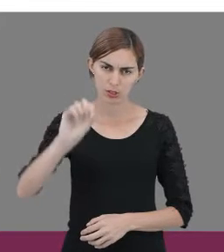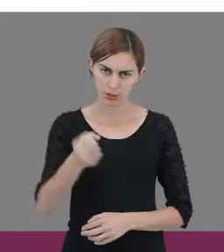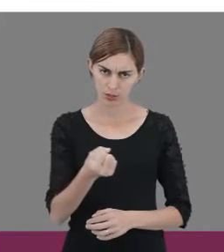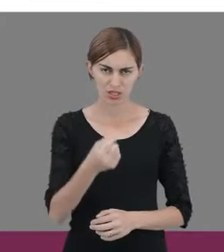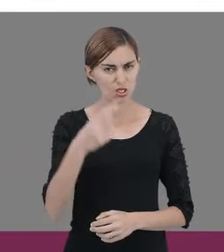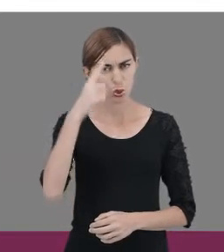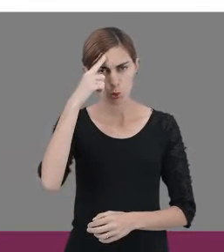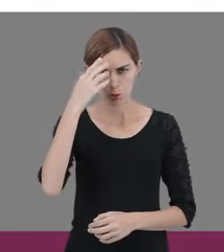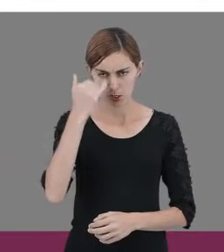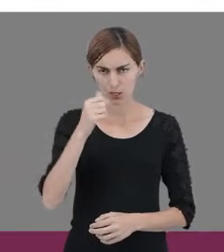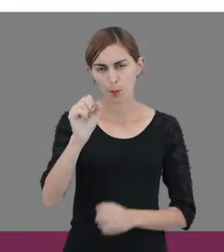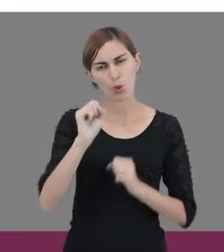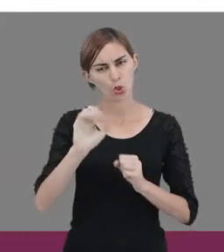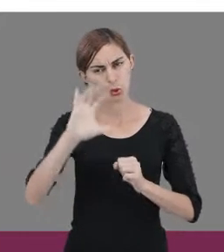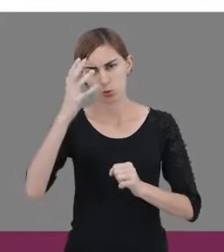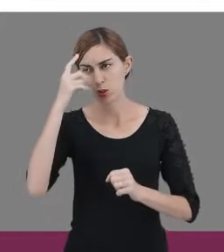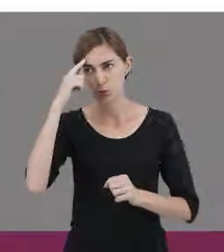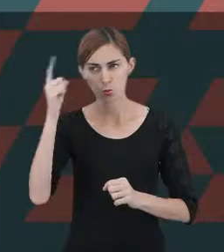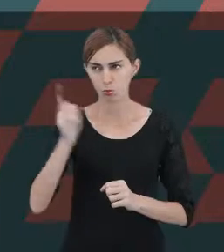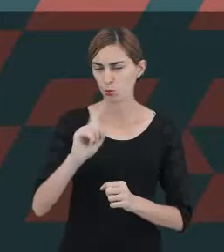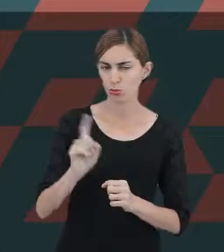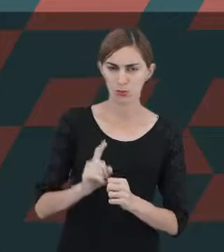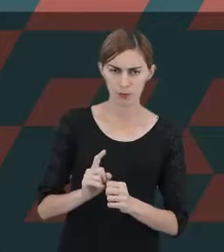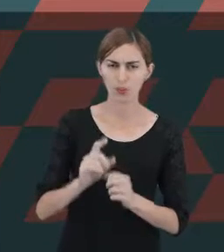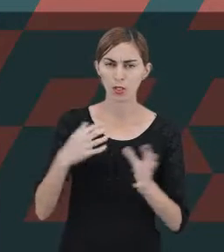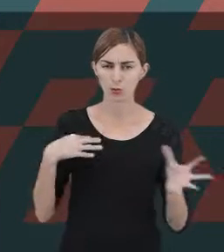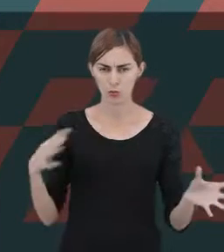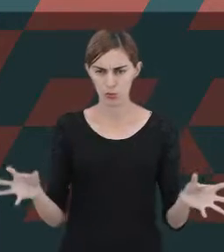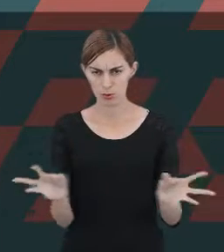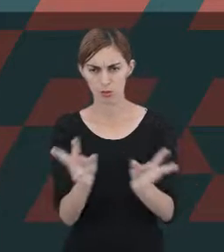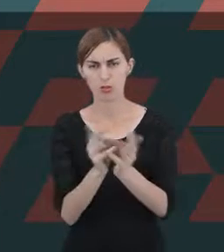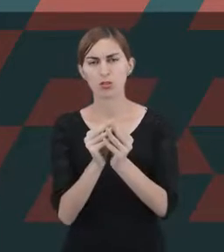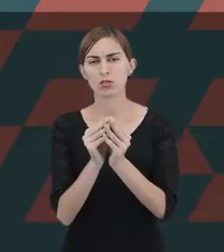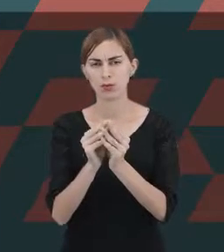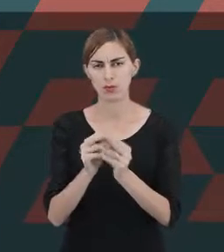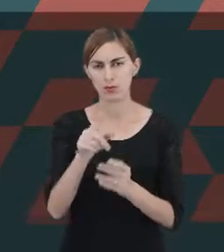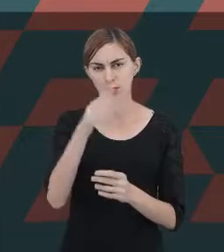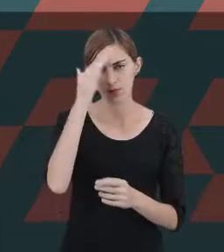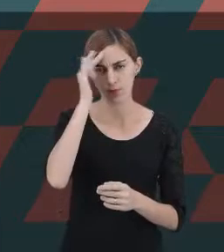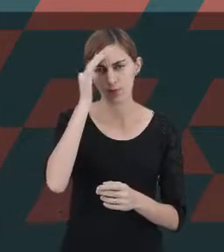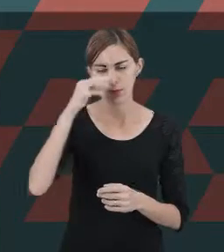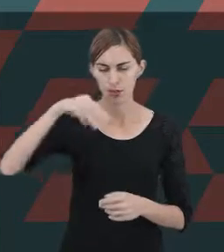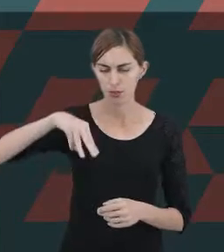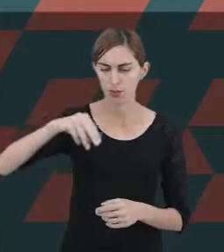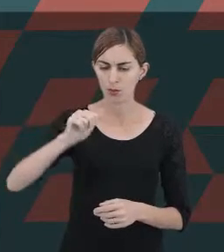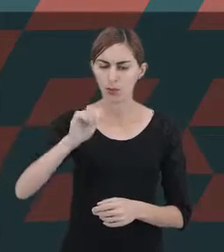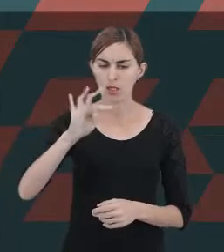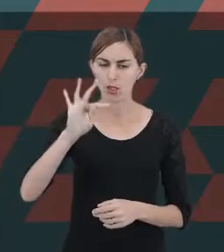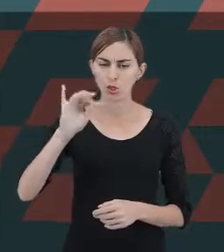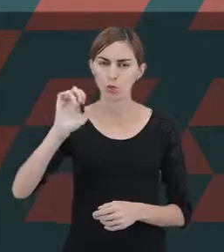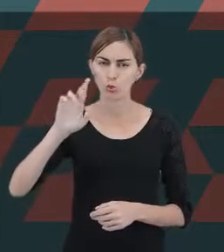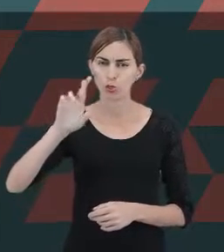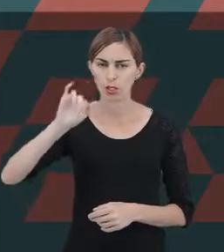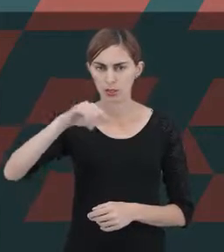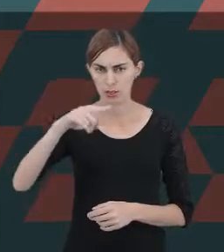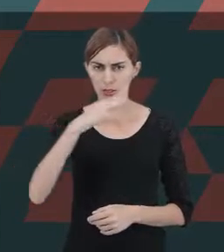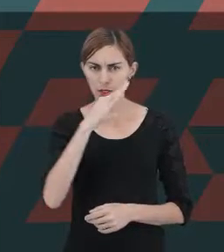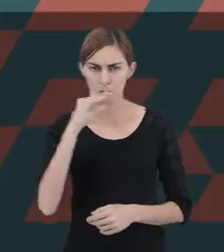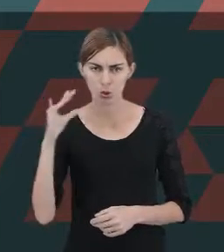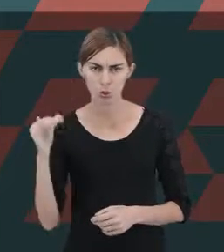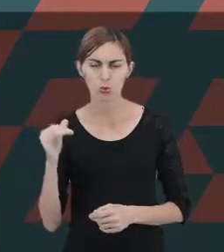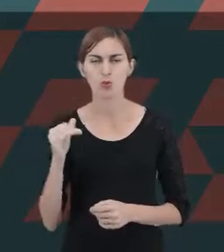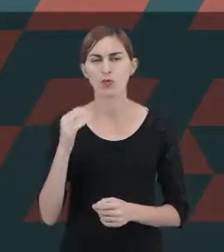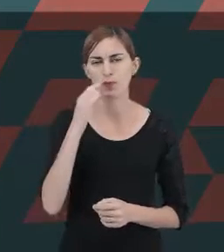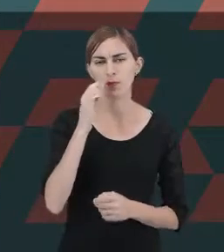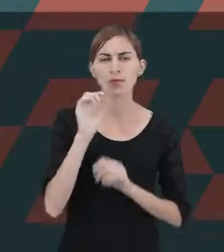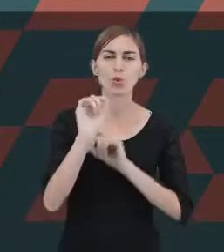mas eu vou trazer de uma forma bem simples para que você compreenda. A maturação neurofisiológica tem a ver com o que nós